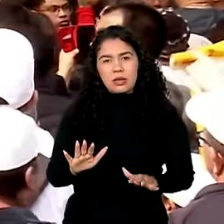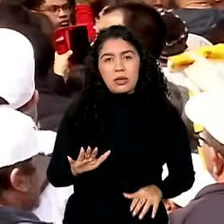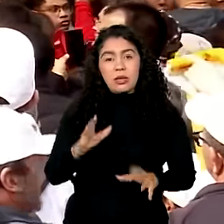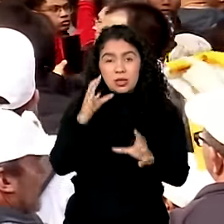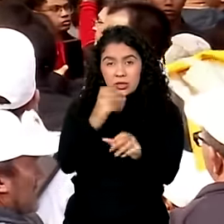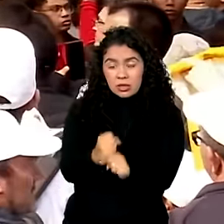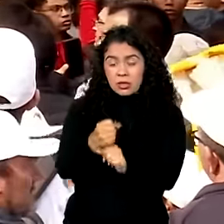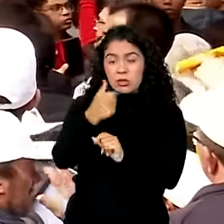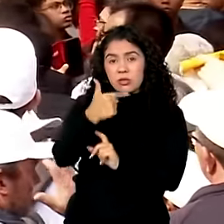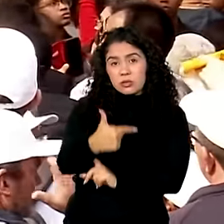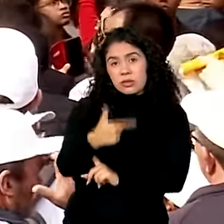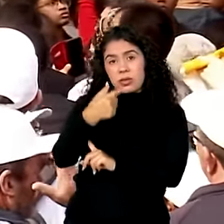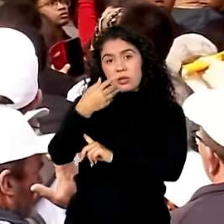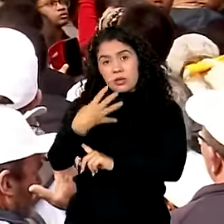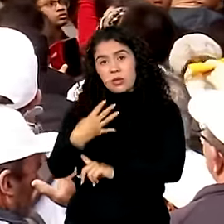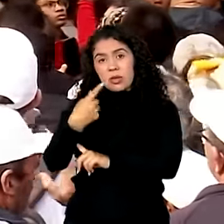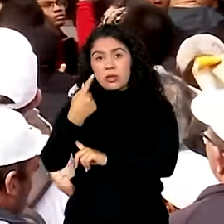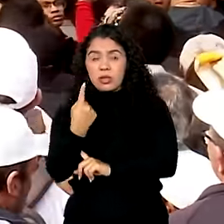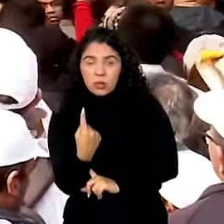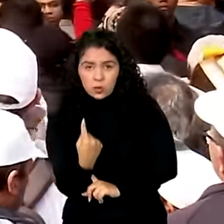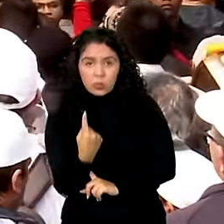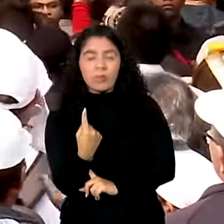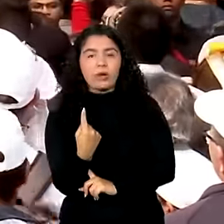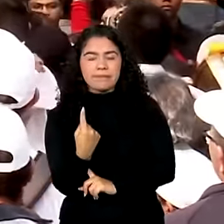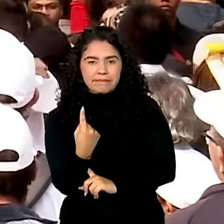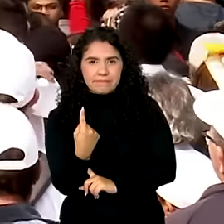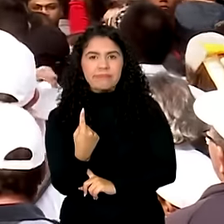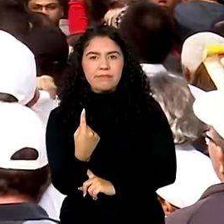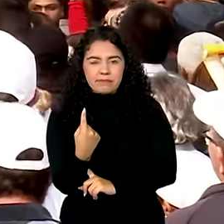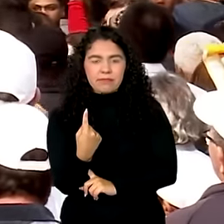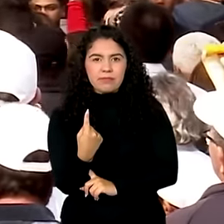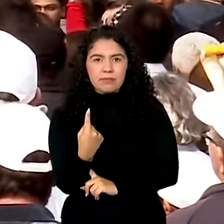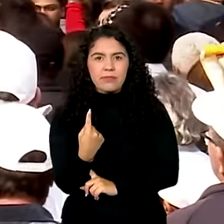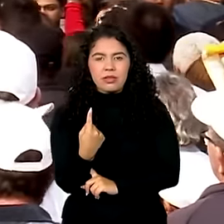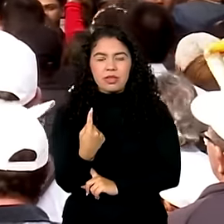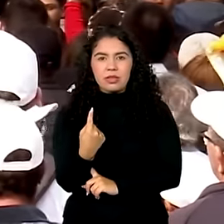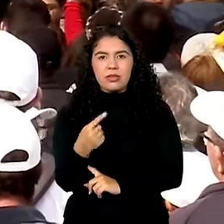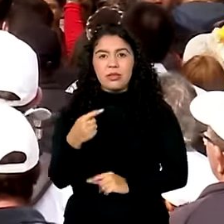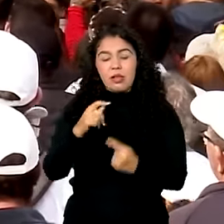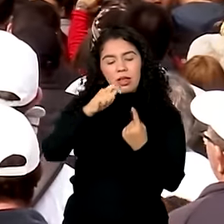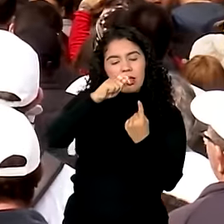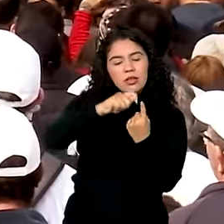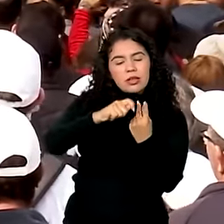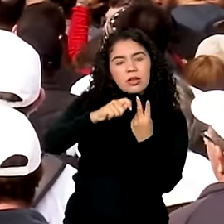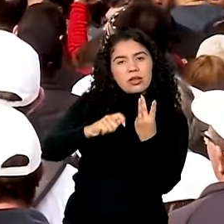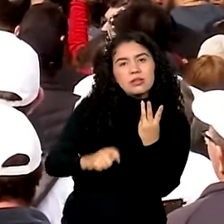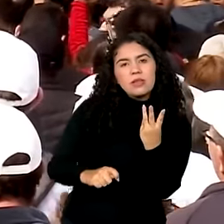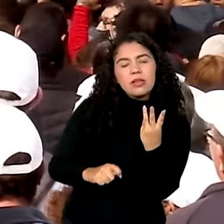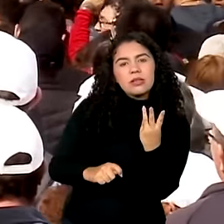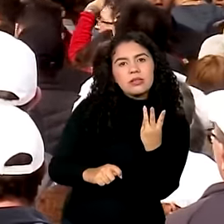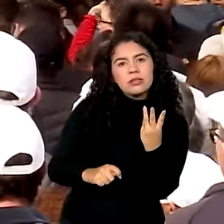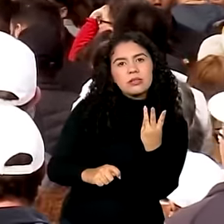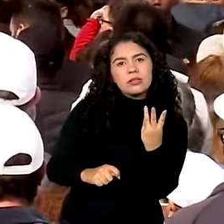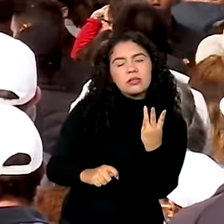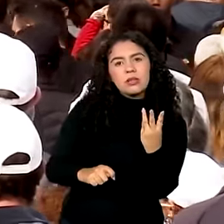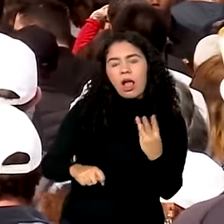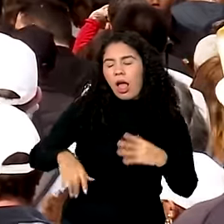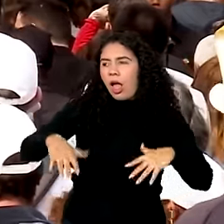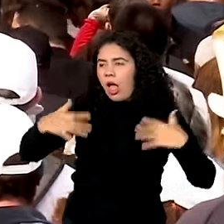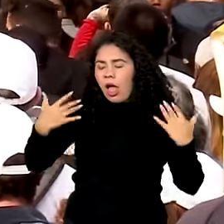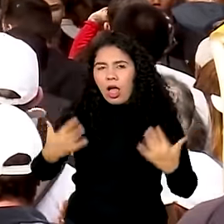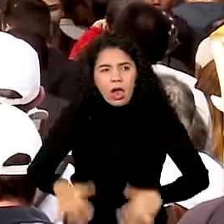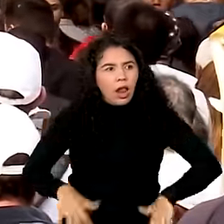241, há pouco mais de três meses, estavam com a sua